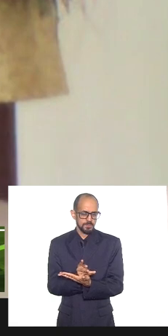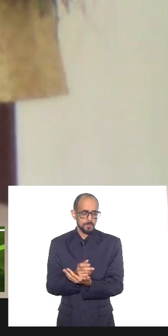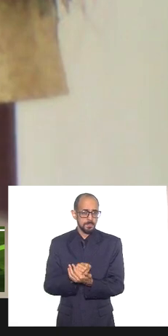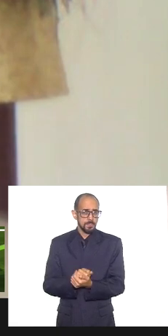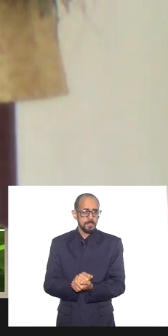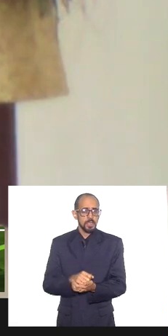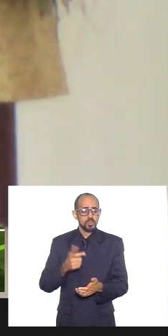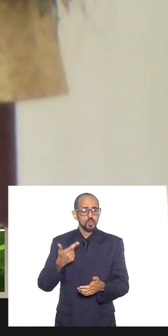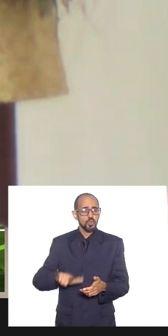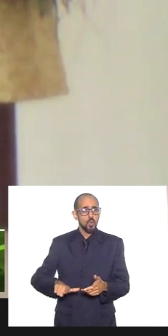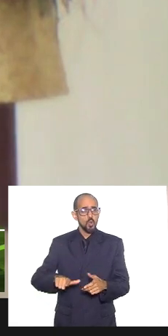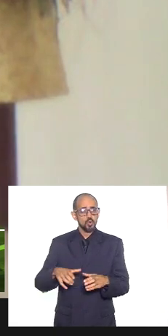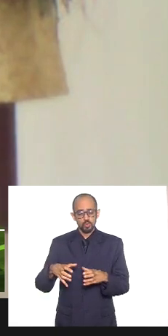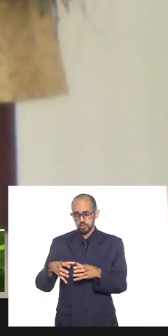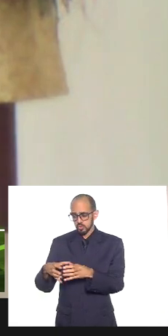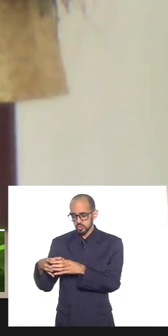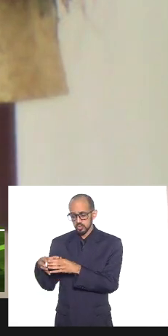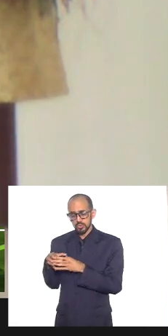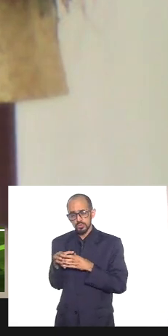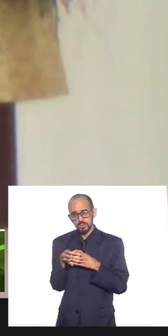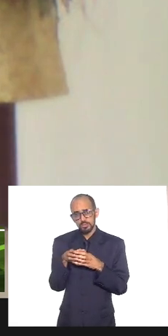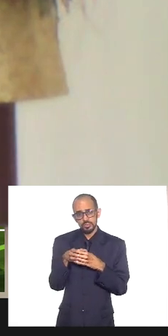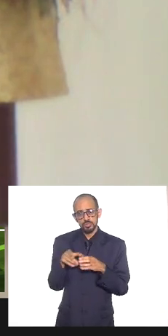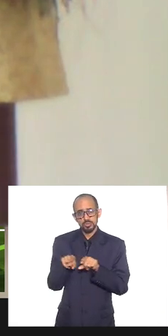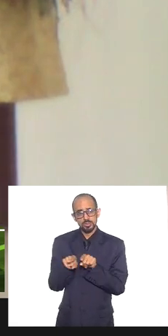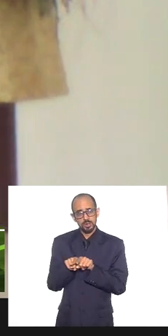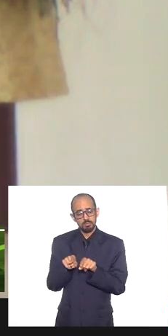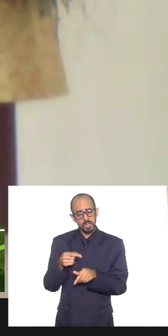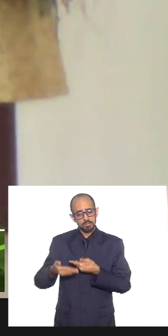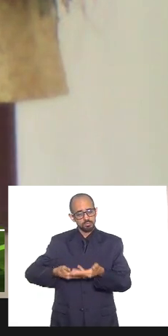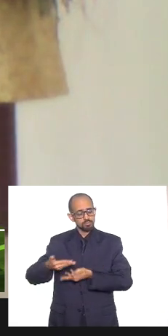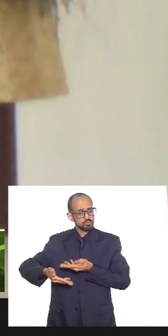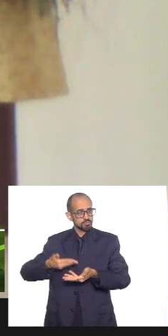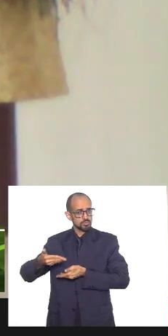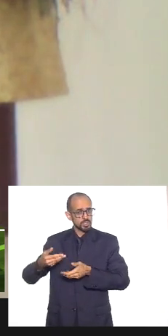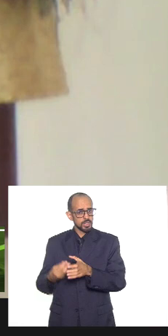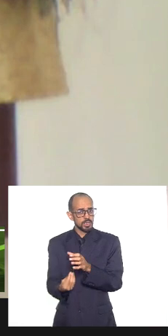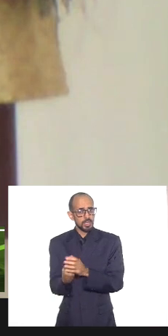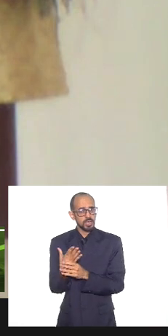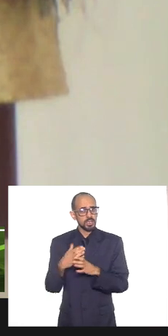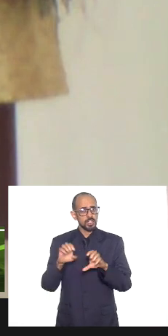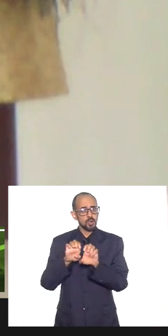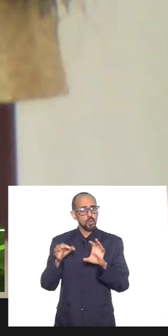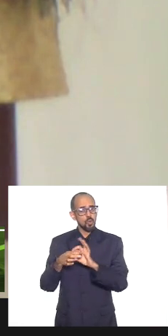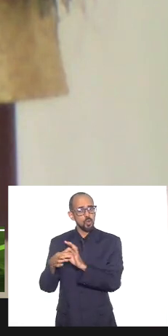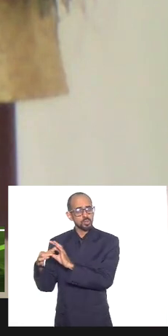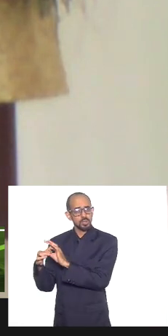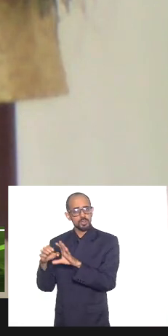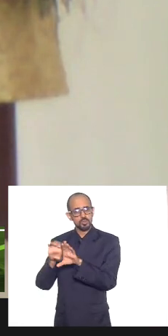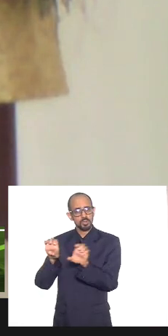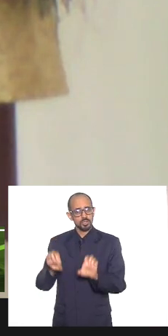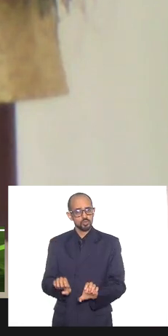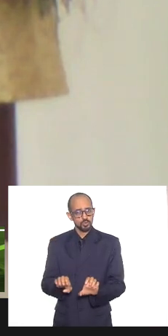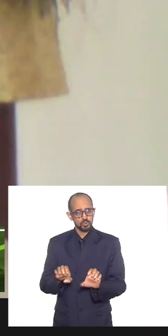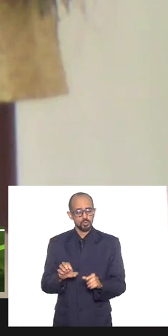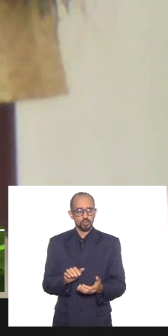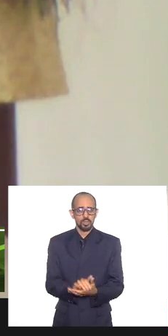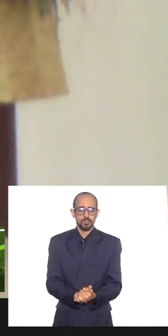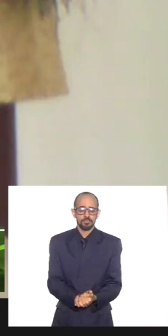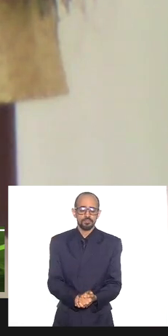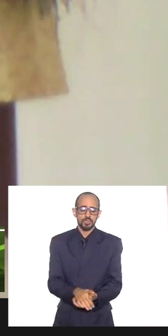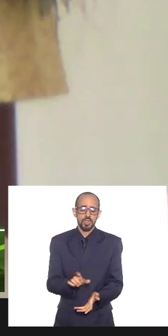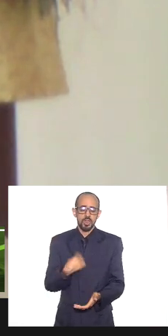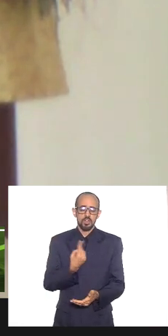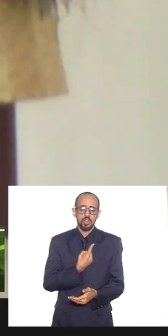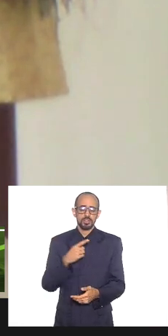segmentos que o alimentam, que o estrutura e dá sentido. a gente passa por uma situação